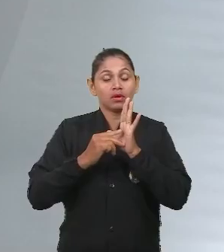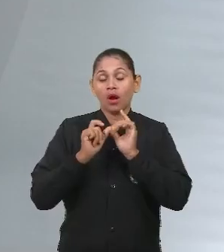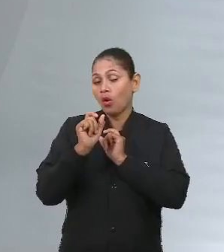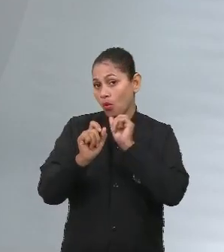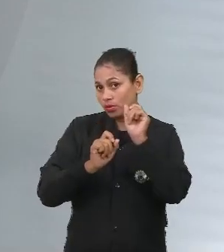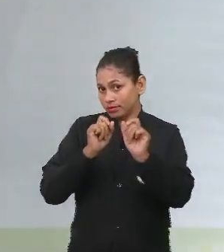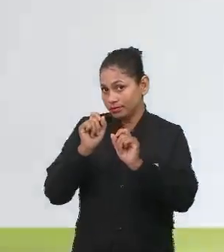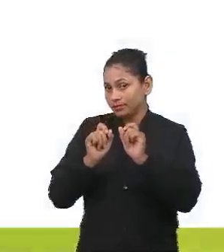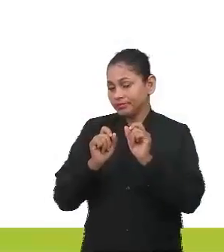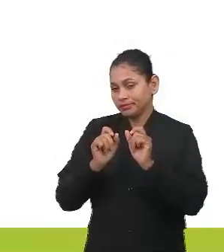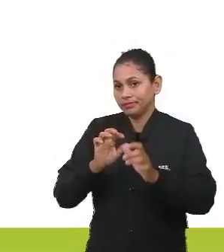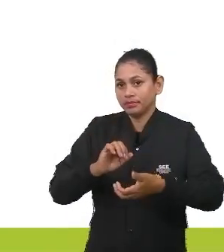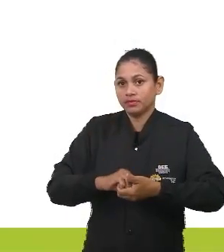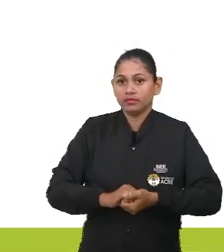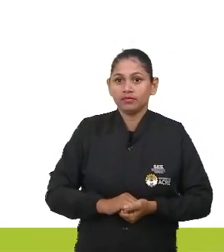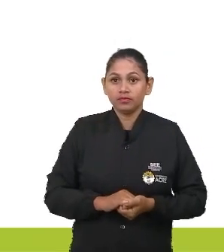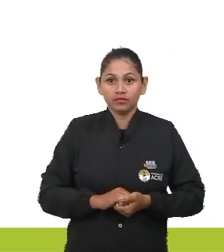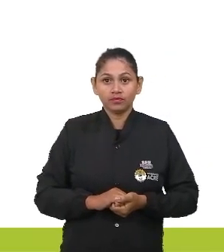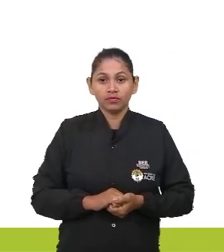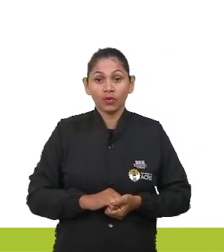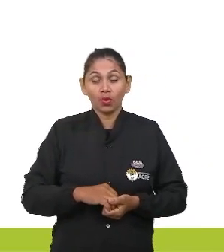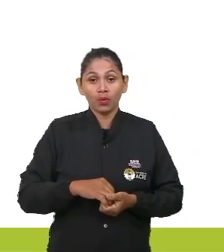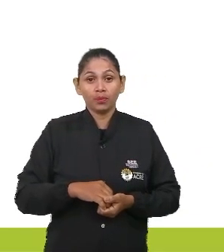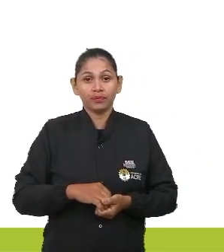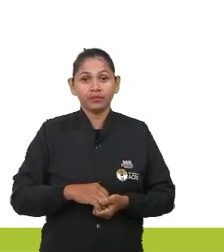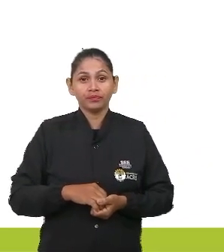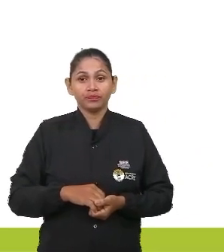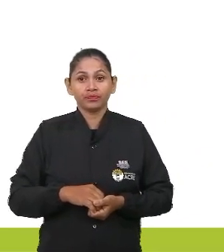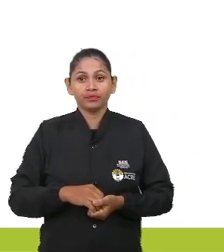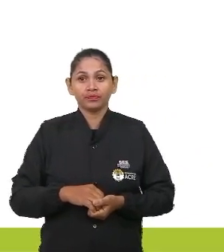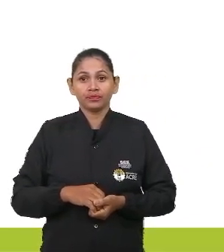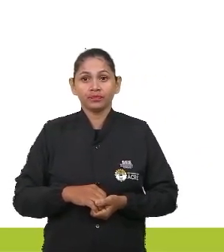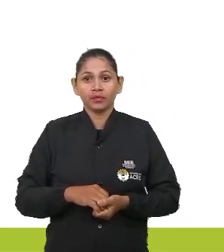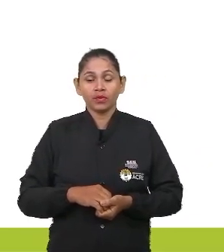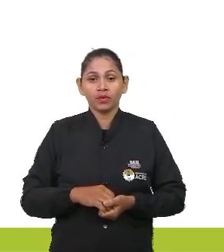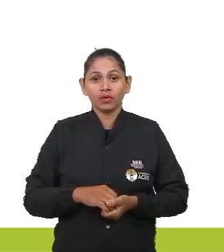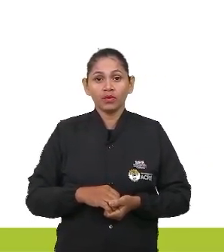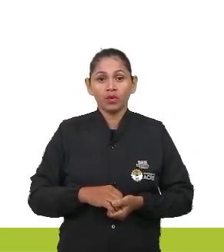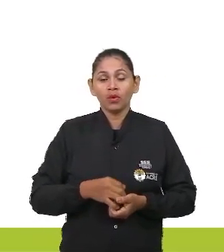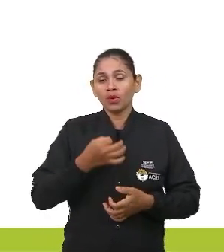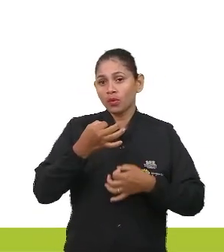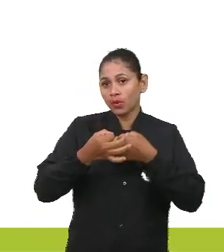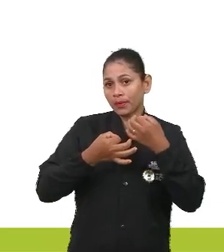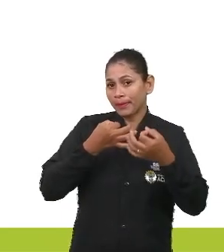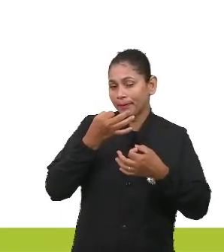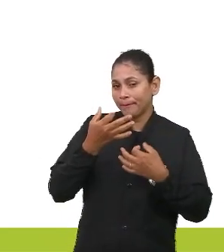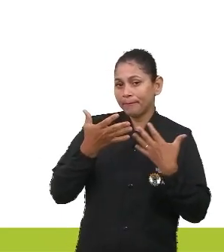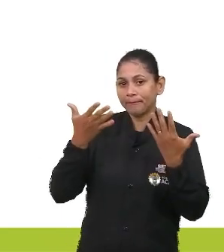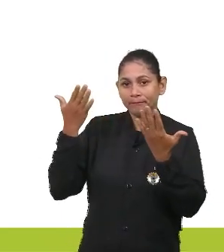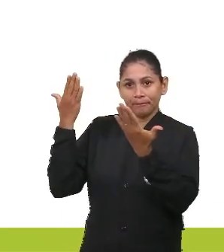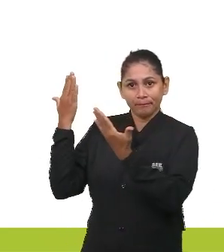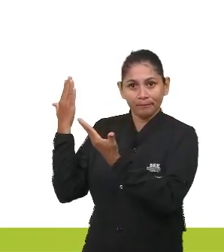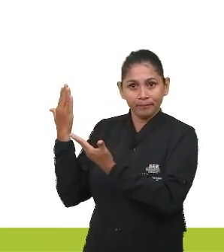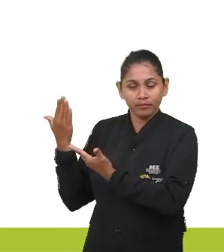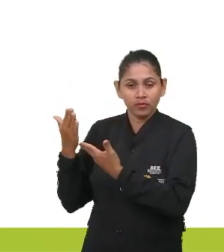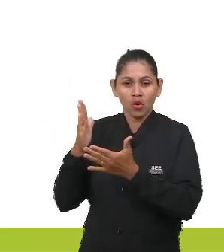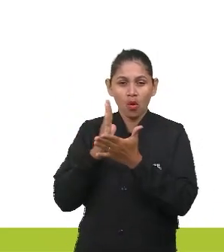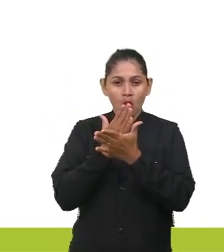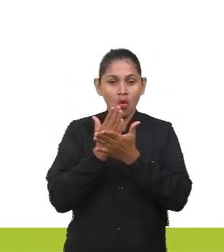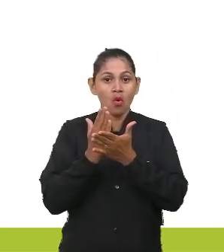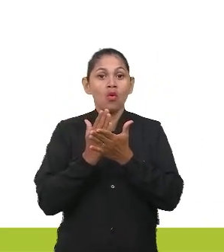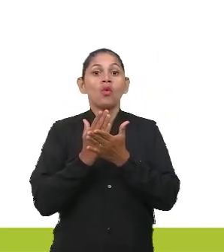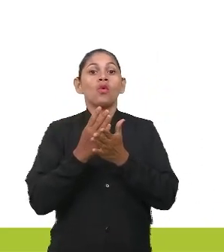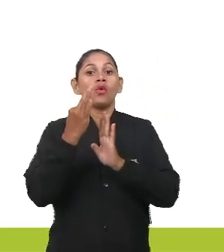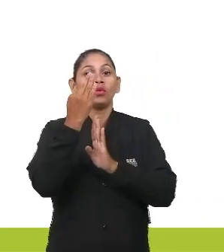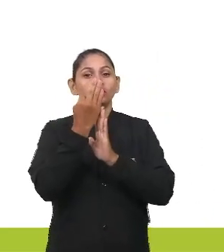aqui nós colocamos como sugestão de alguns textos, a exemplo do Enem, como que nós teríamos aqui alguns textos motivadores.